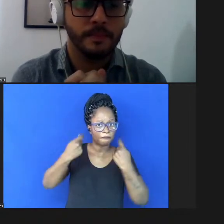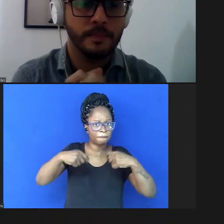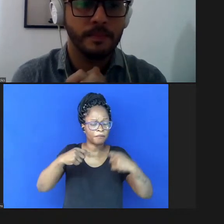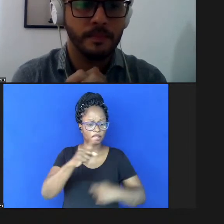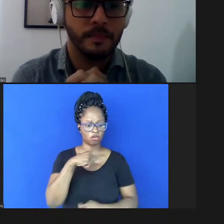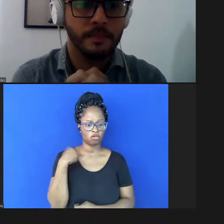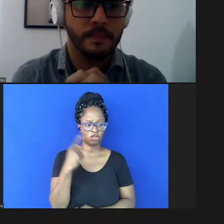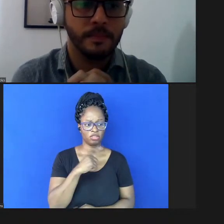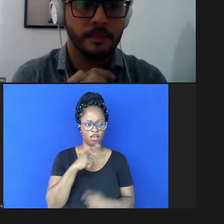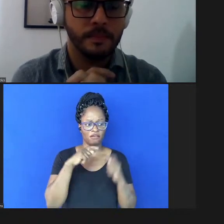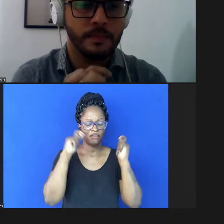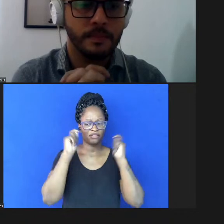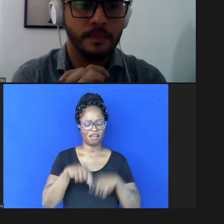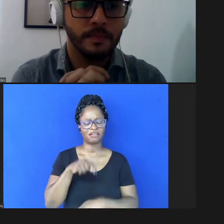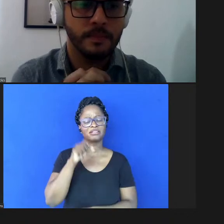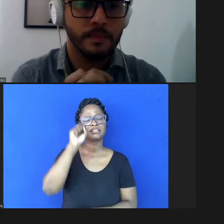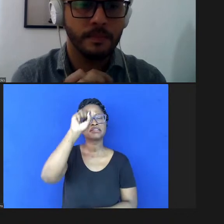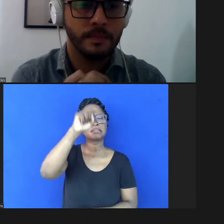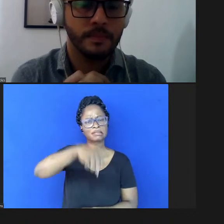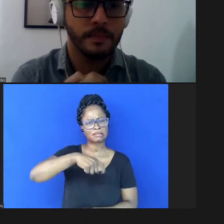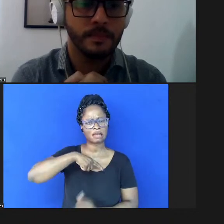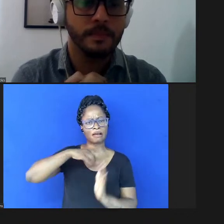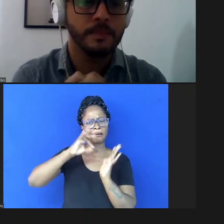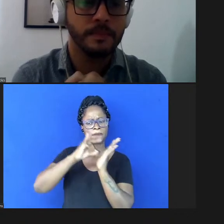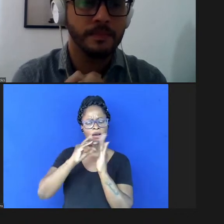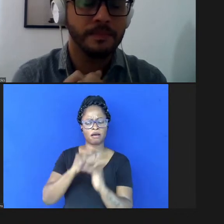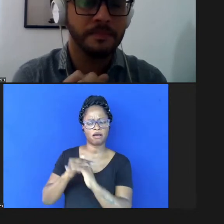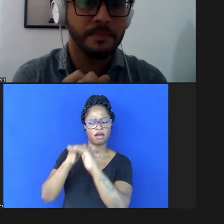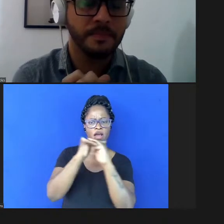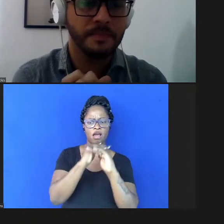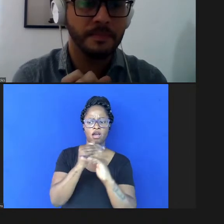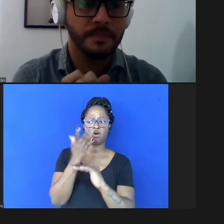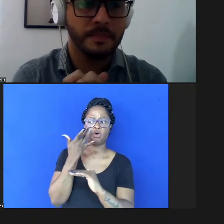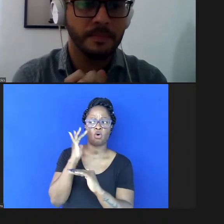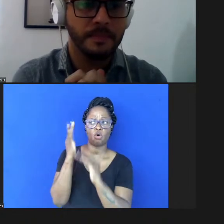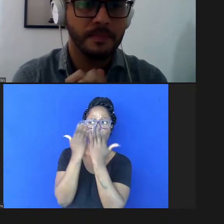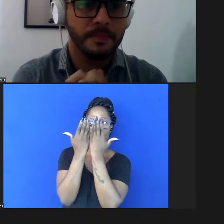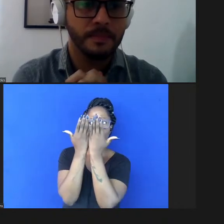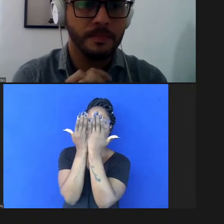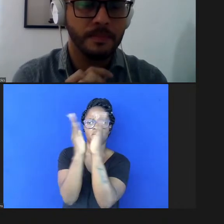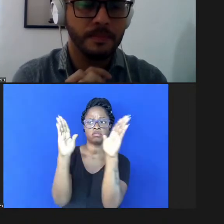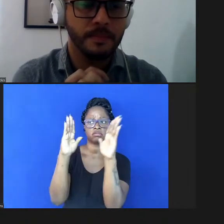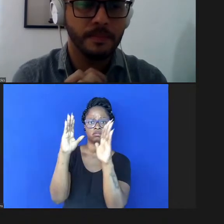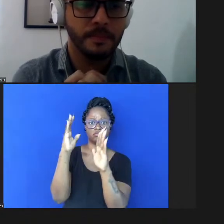possibilidade de sim temos o verdadeiro padrão ouro do acesso aberto e